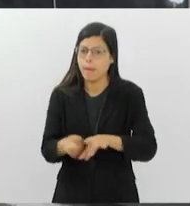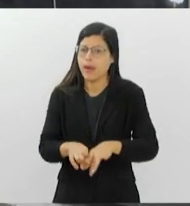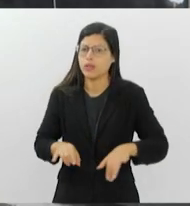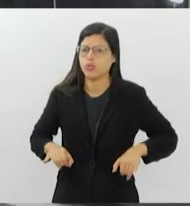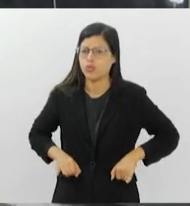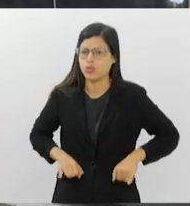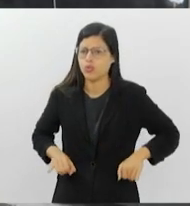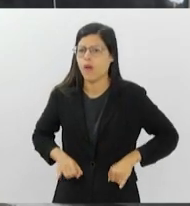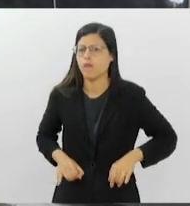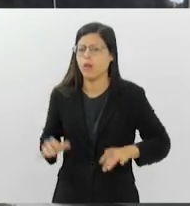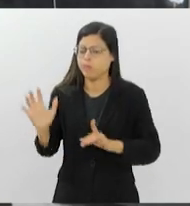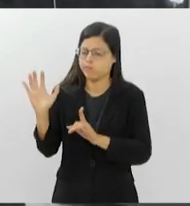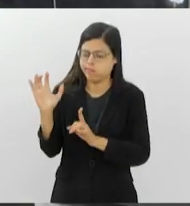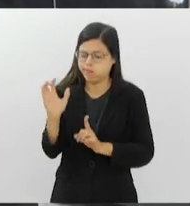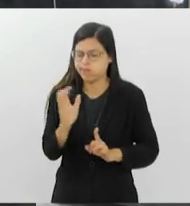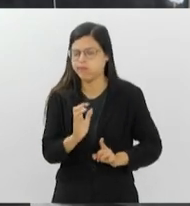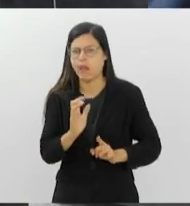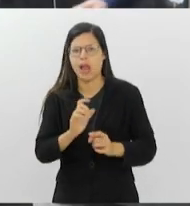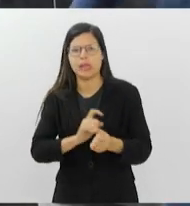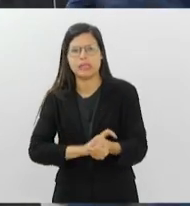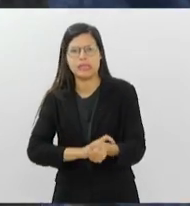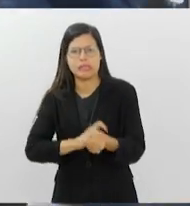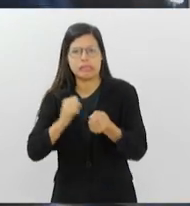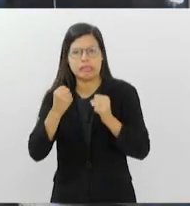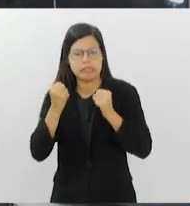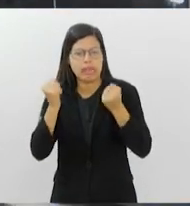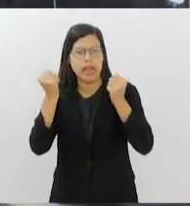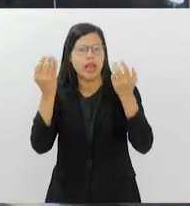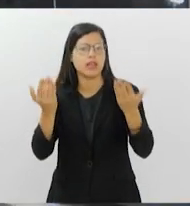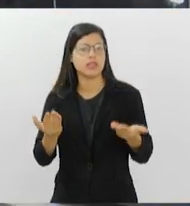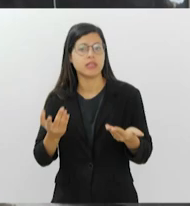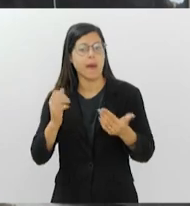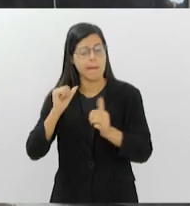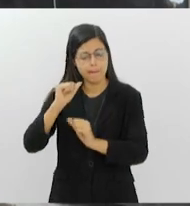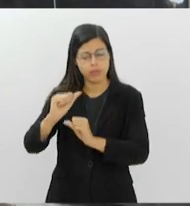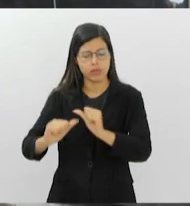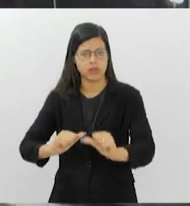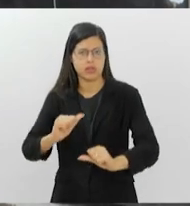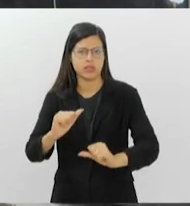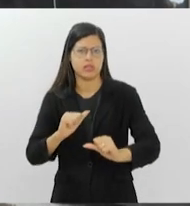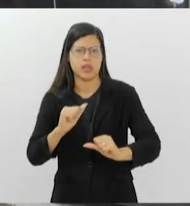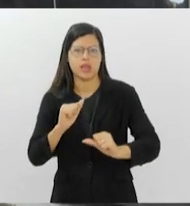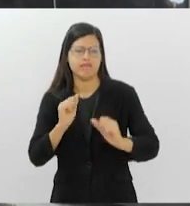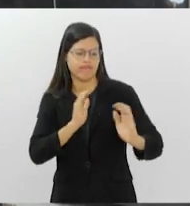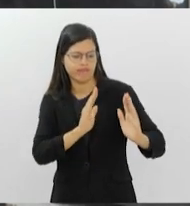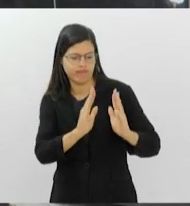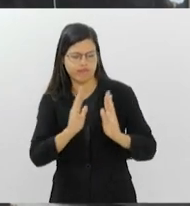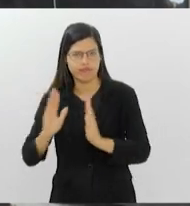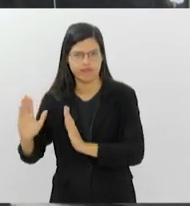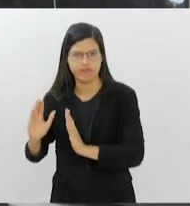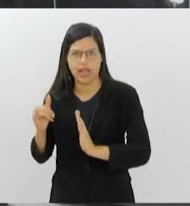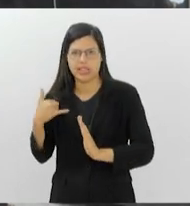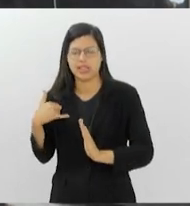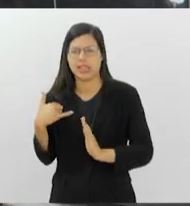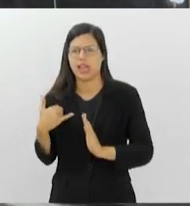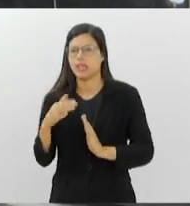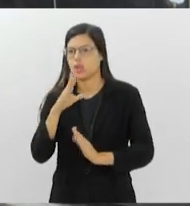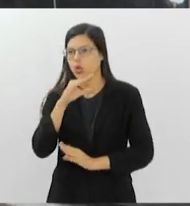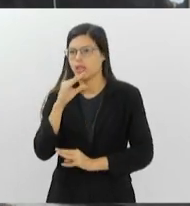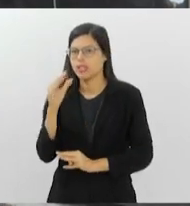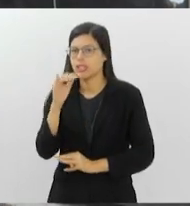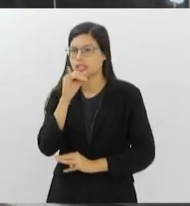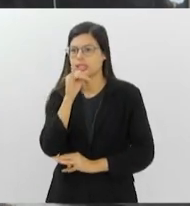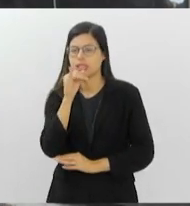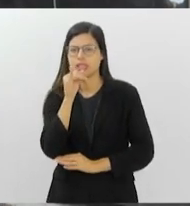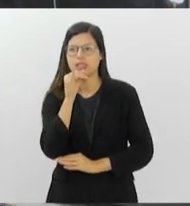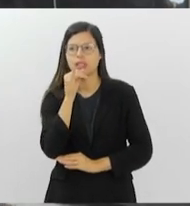estresse. Então, são mudanças específicas de cada faixa etária. Na adolescência, por exemplo, ainda se